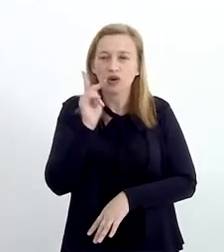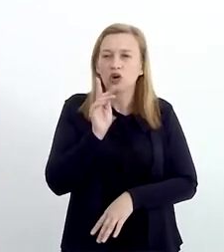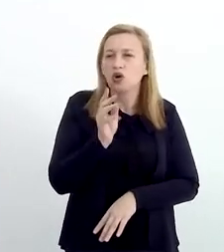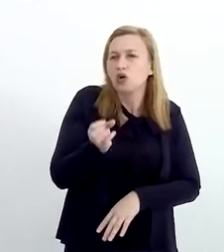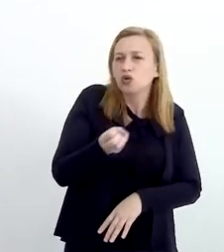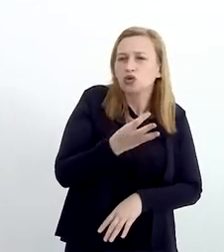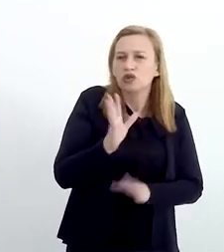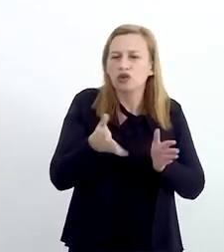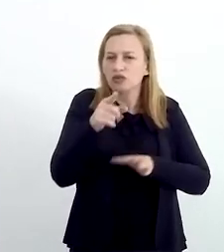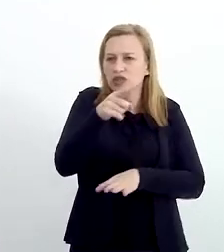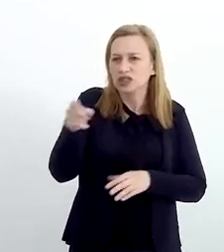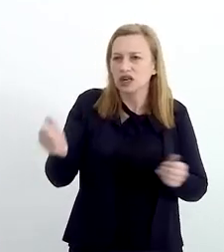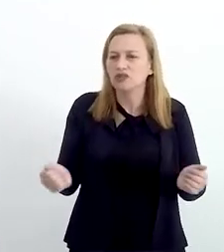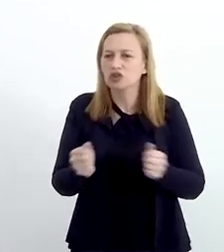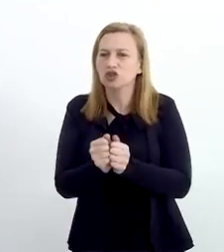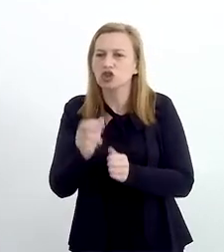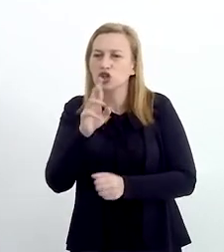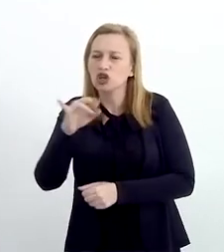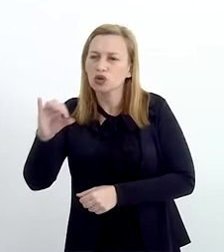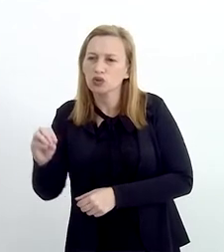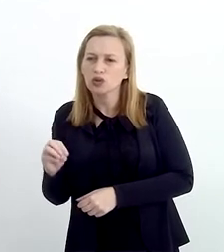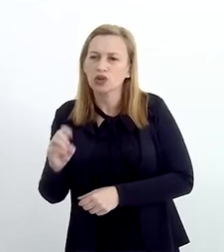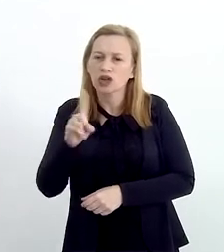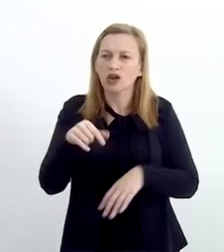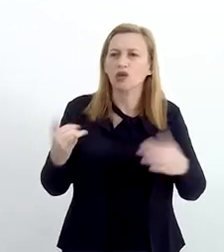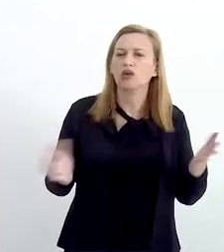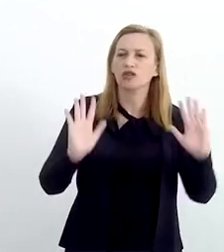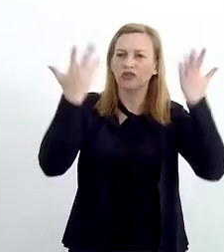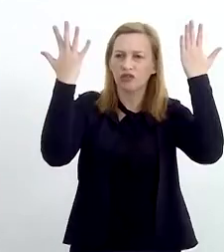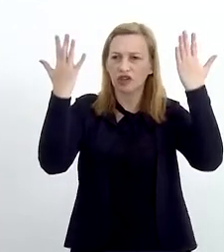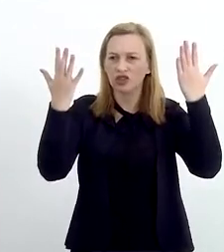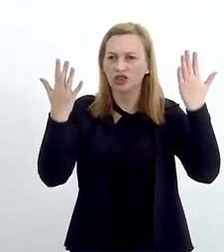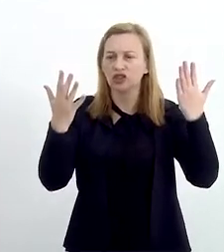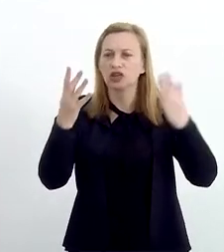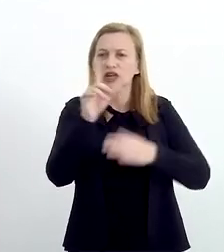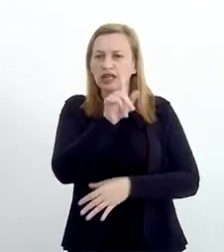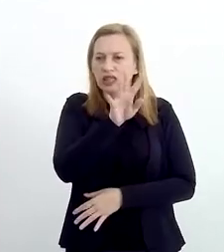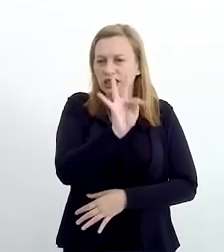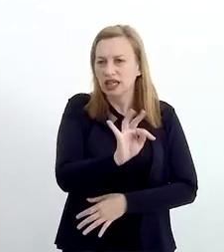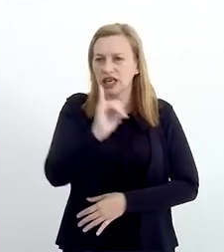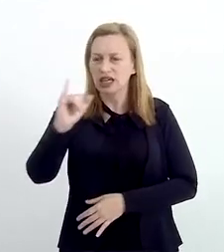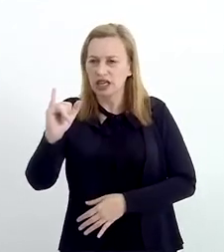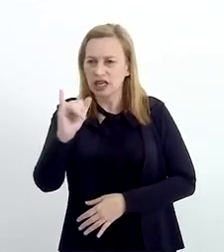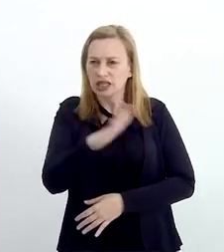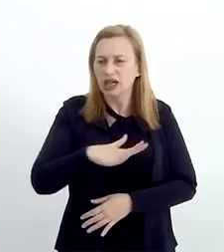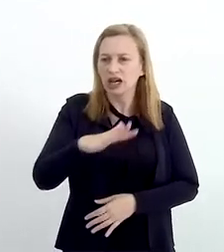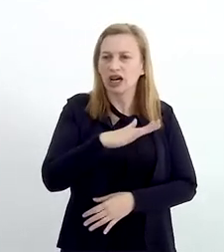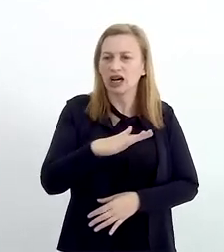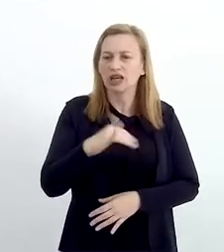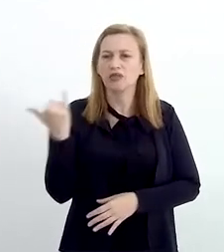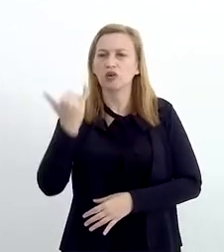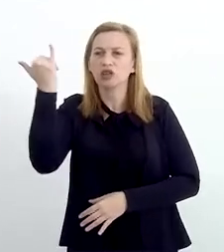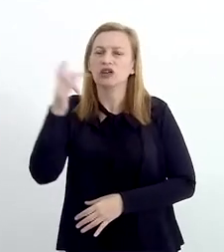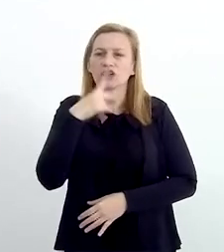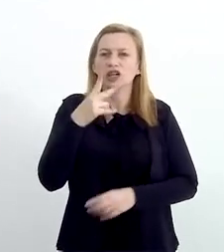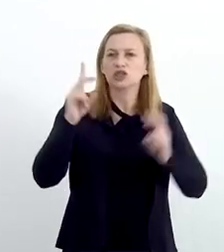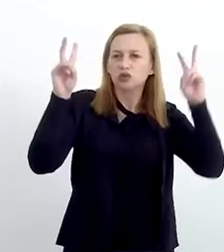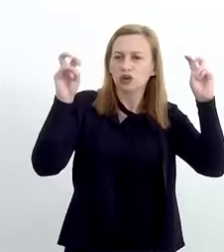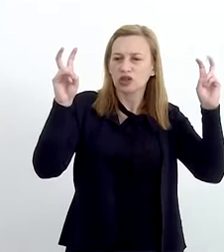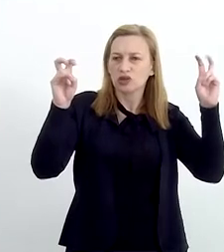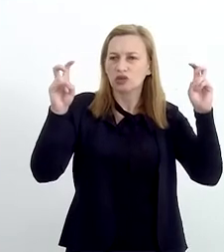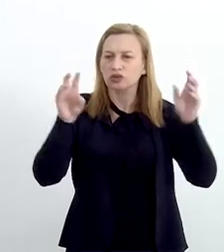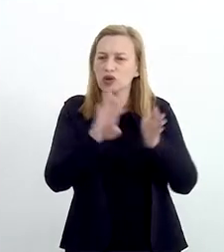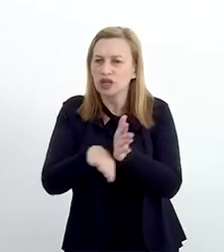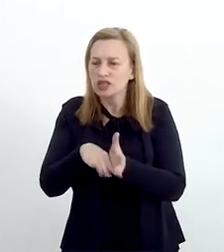Recentemente, vocês participaram da Rio Info, que é um evento do setor de TI muito importante, falando sobre essa questão